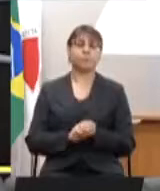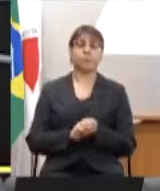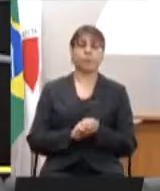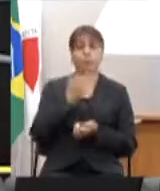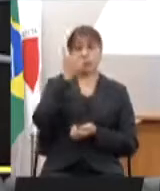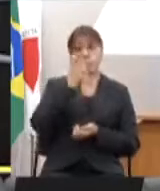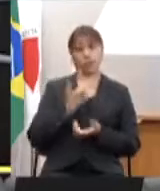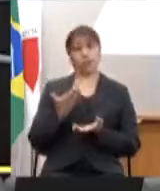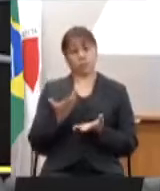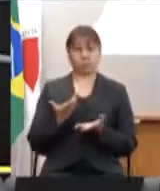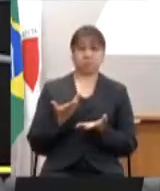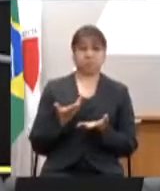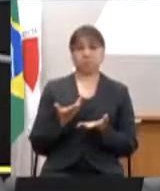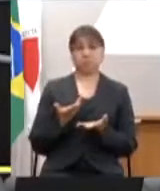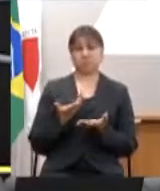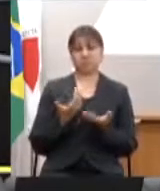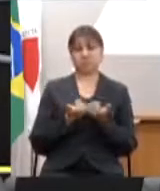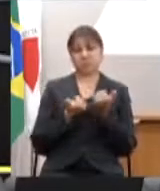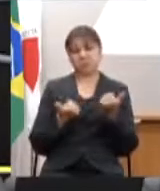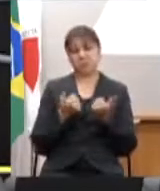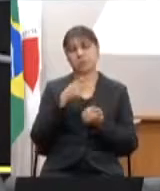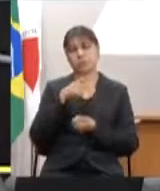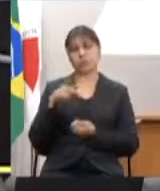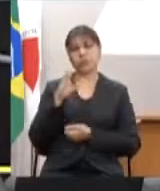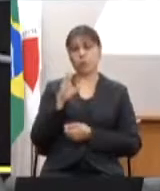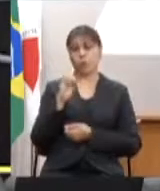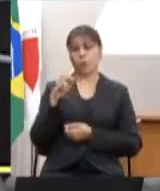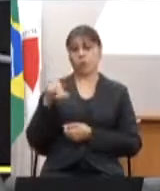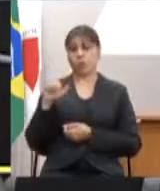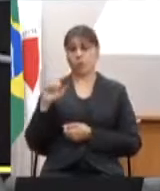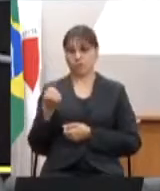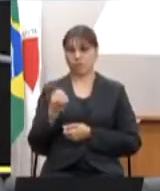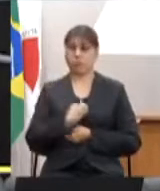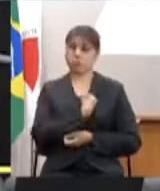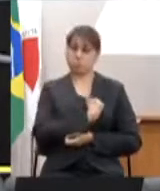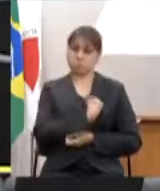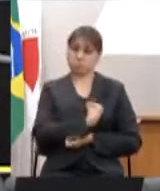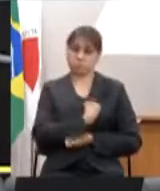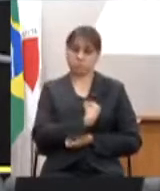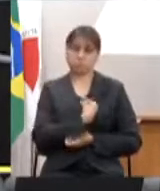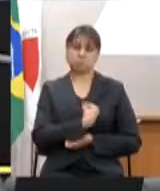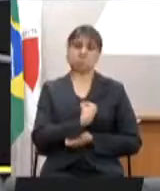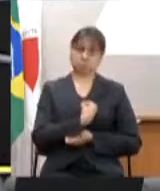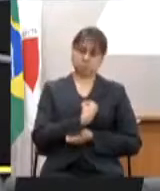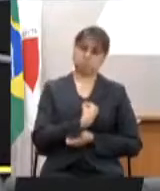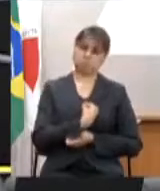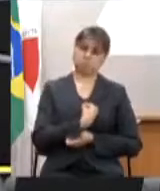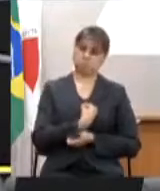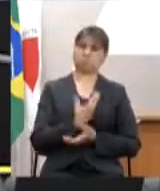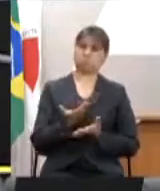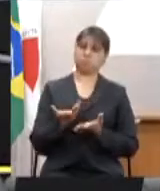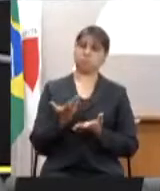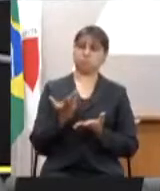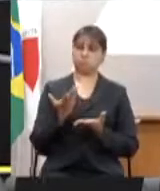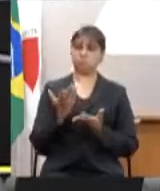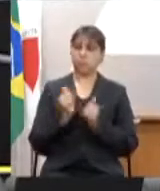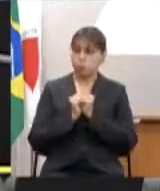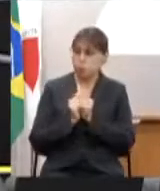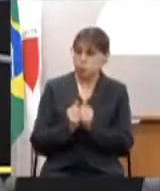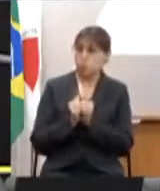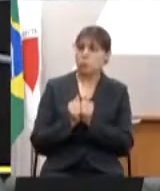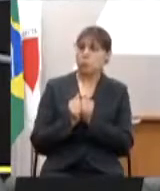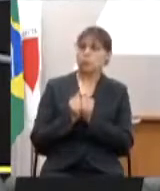sou atualmente o vice-presidente do CONAS, tenho participado muito ativamente dessas avaliações